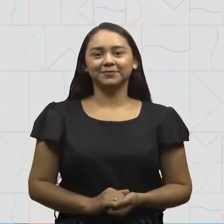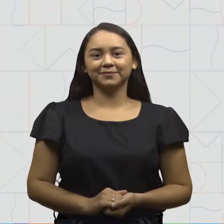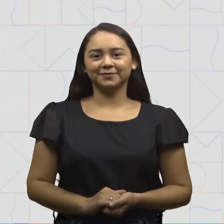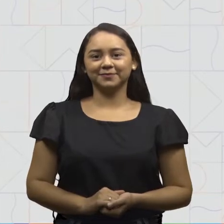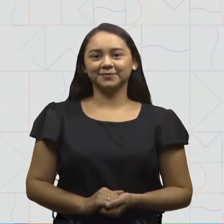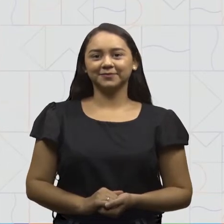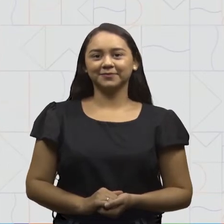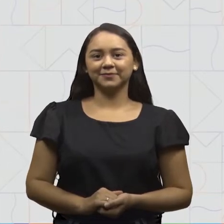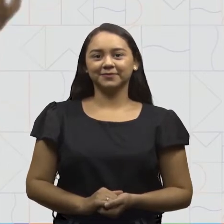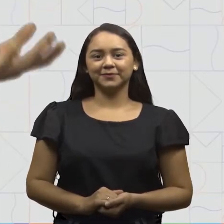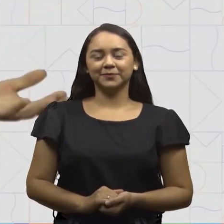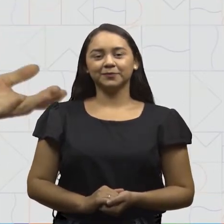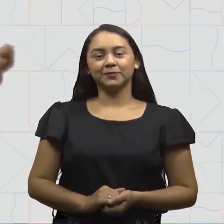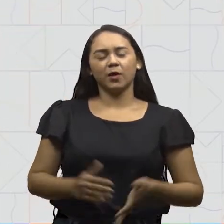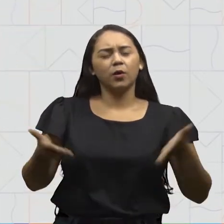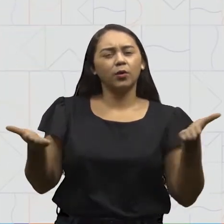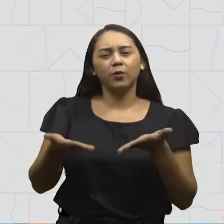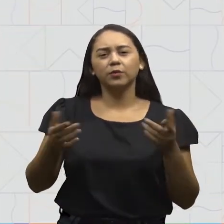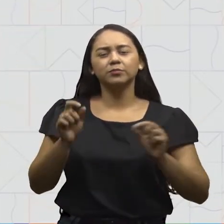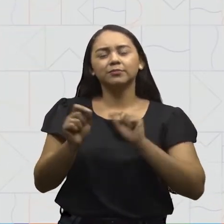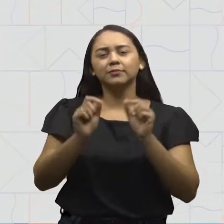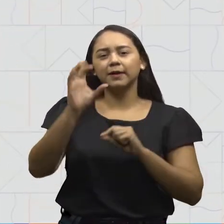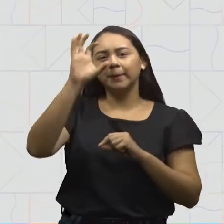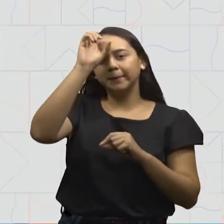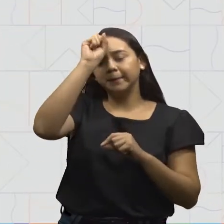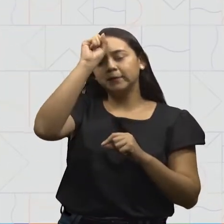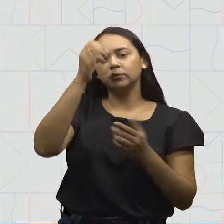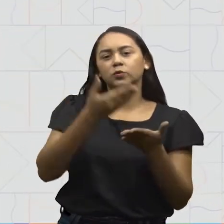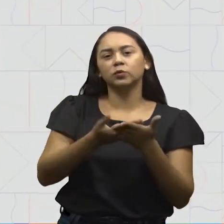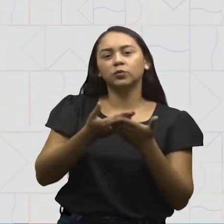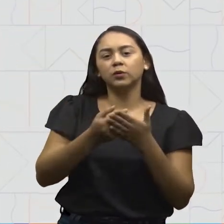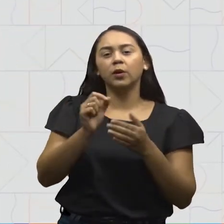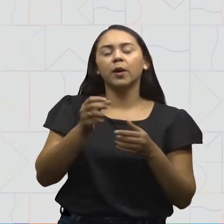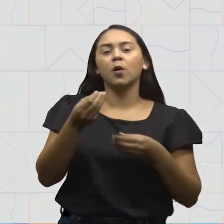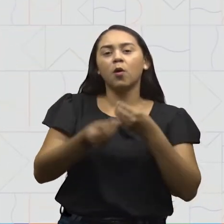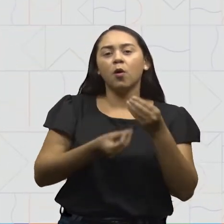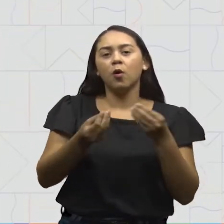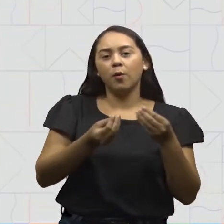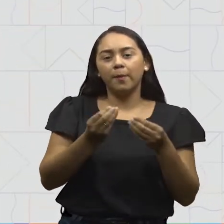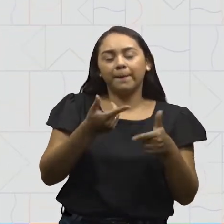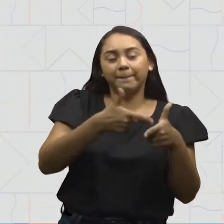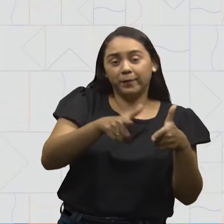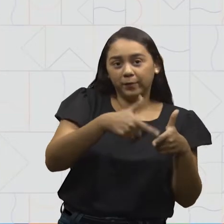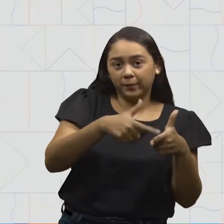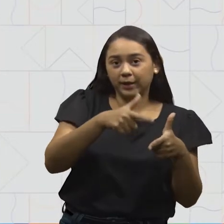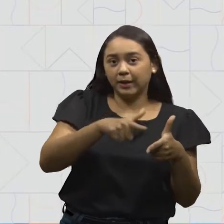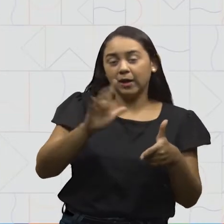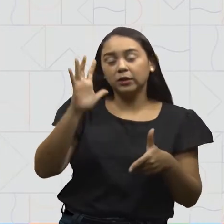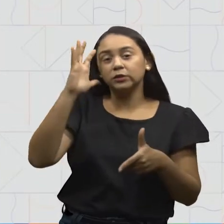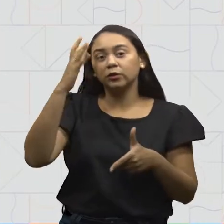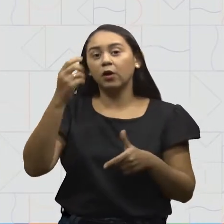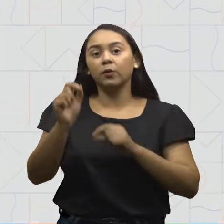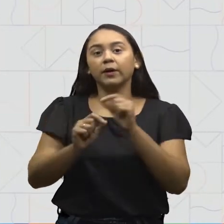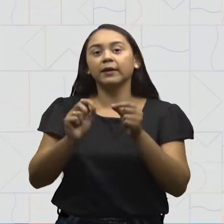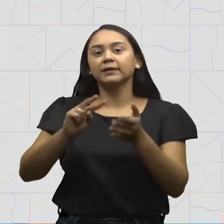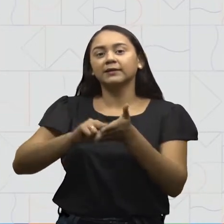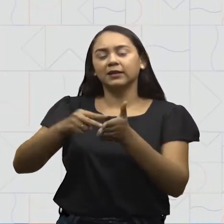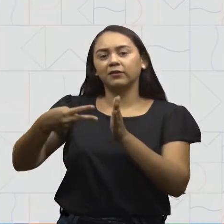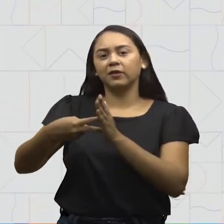Educacionais da CEMED. Hoje iremos estudar sobre problemas envolvendo